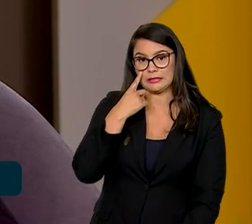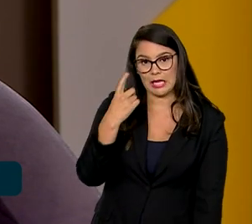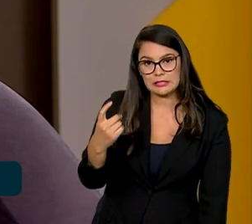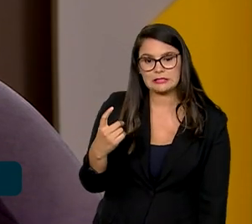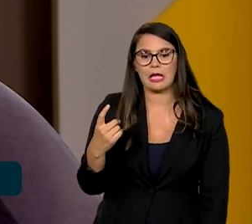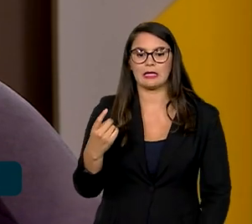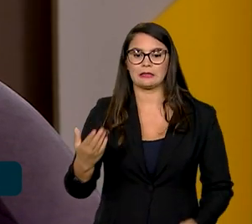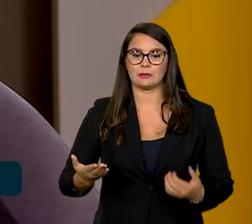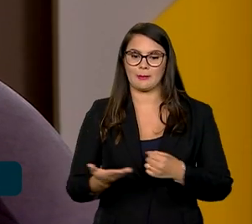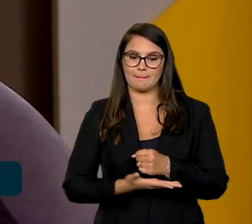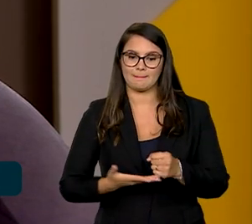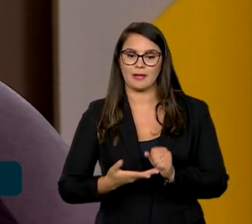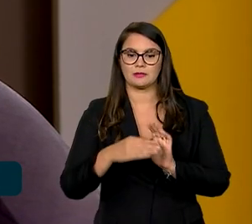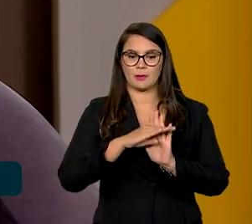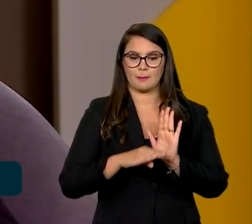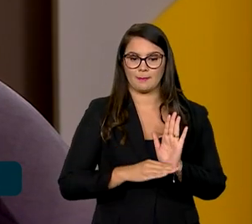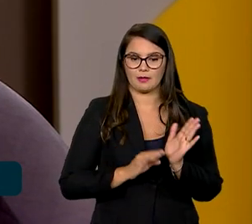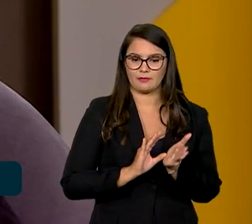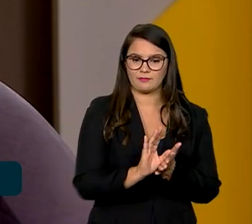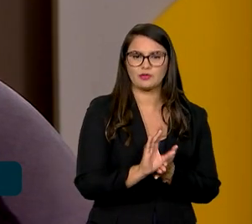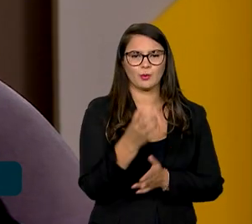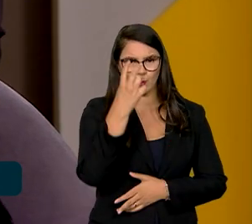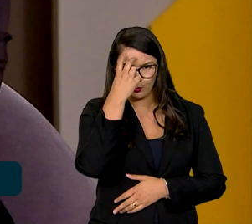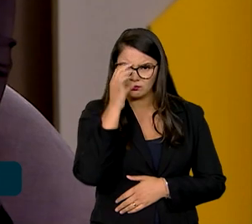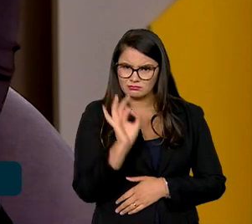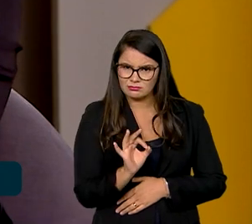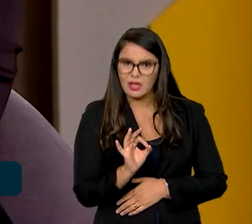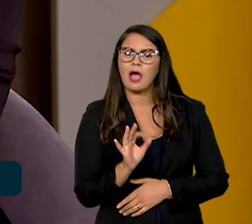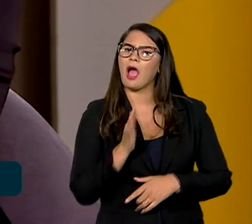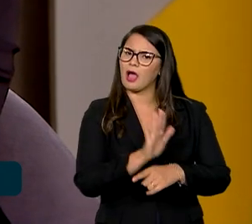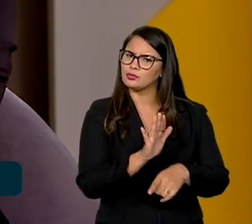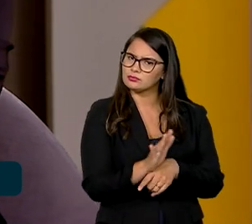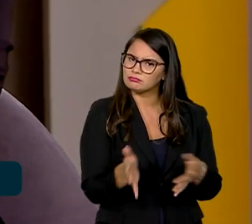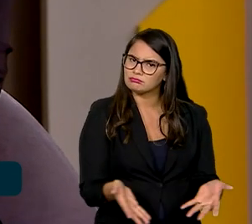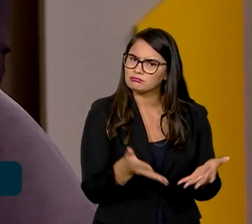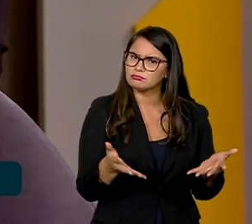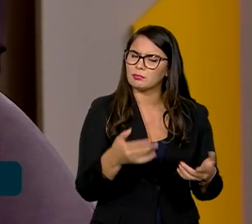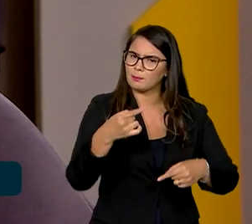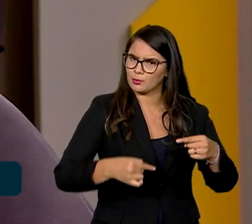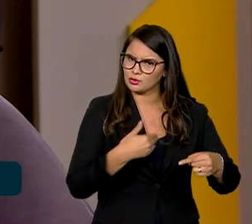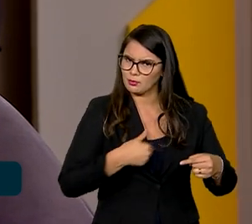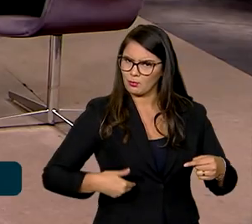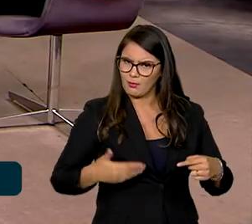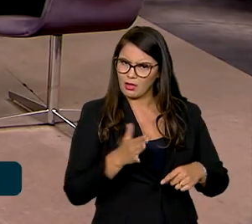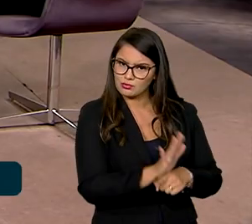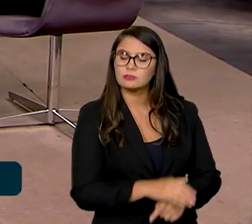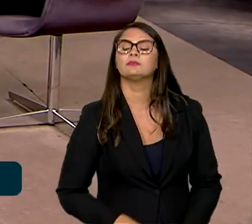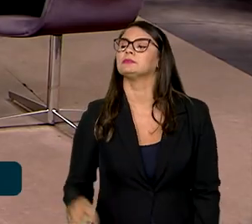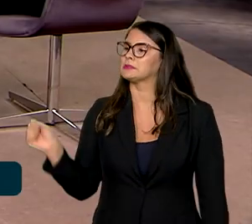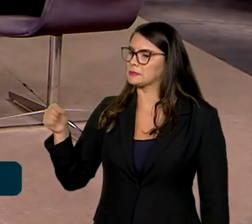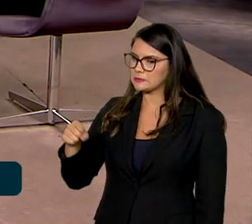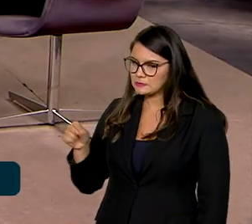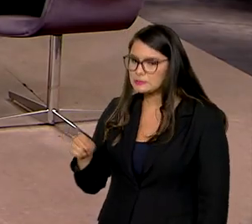vão servir de base para o plano de investimentos na cultura. Isso ajuda a fomentar, a produzir políticas públicas para o setor? Sem dúvida.